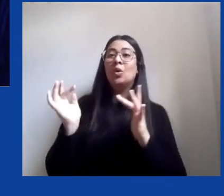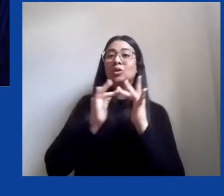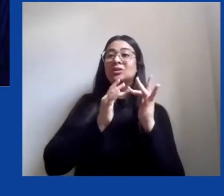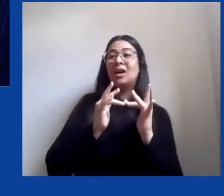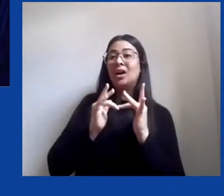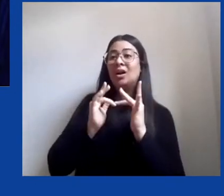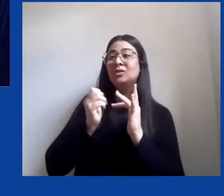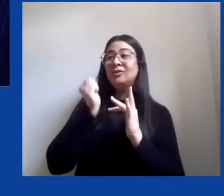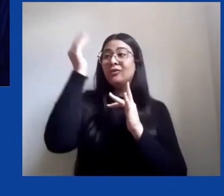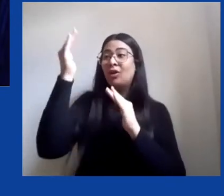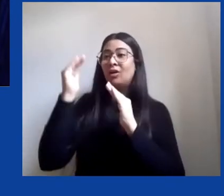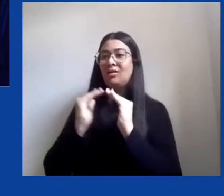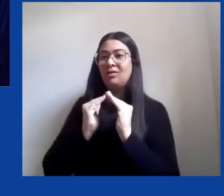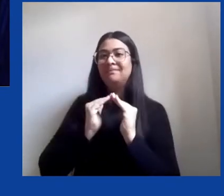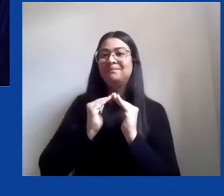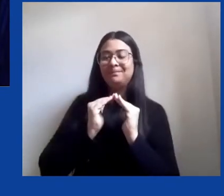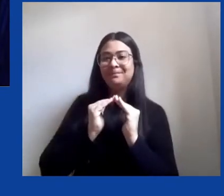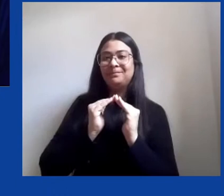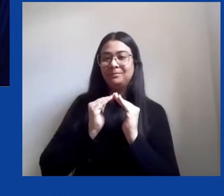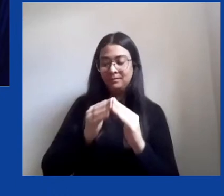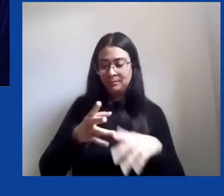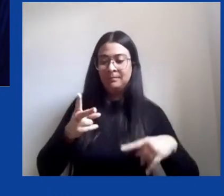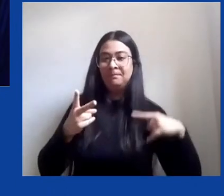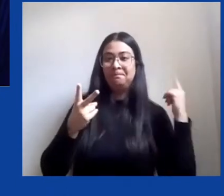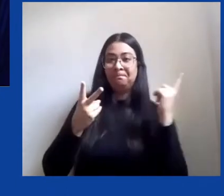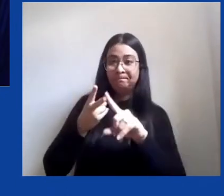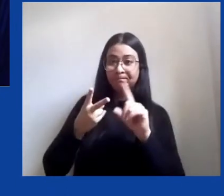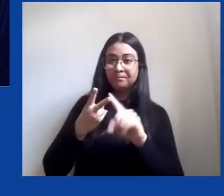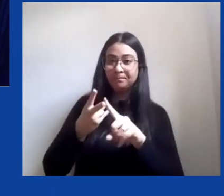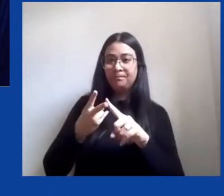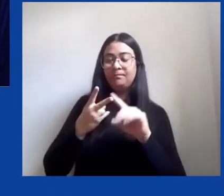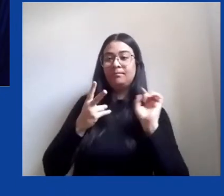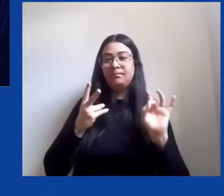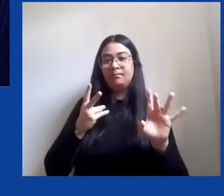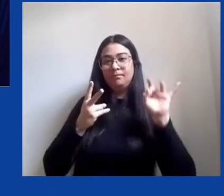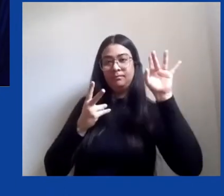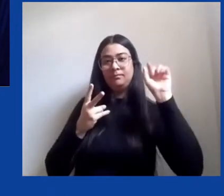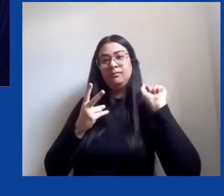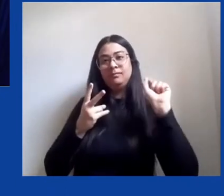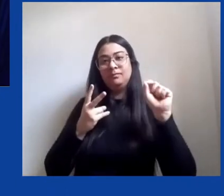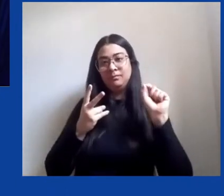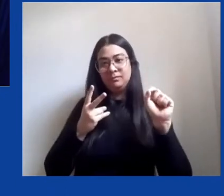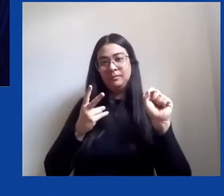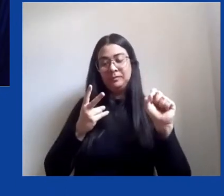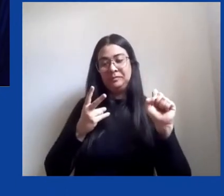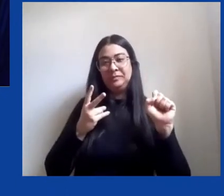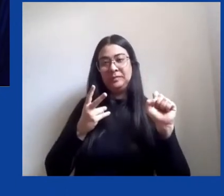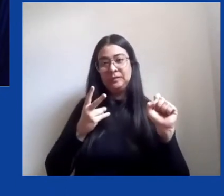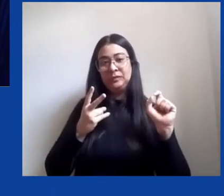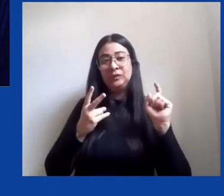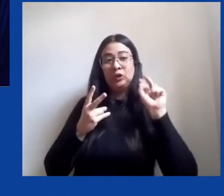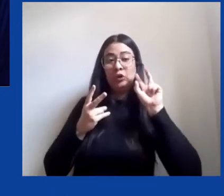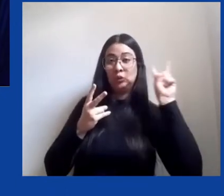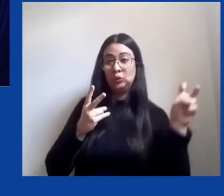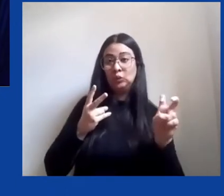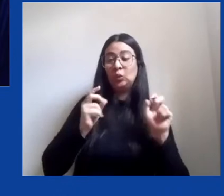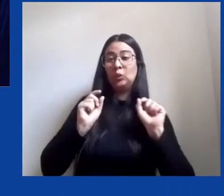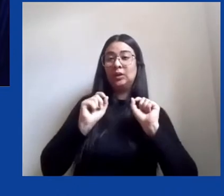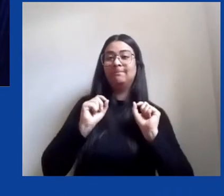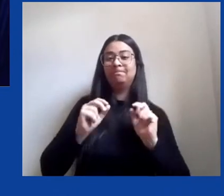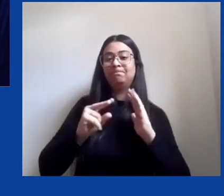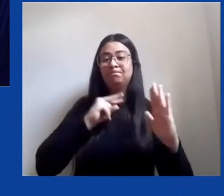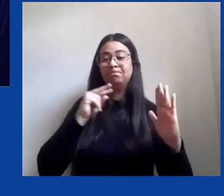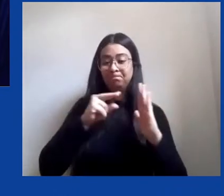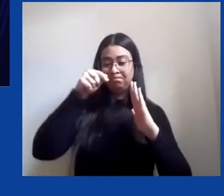O segundo destaque que eu gostaria de fazer agora diz respeito ao reconhecimento de que o Brasil